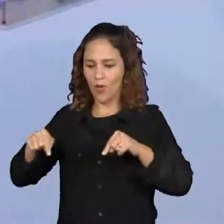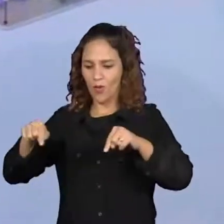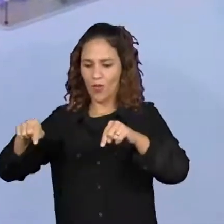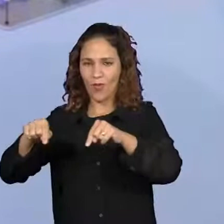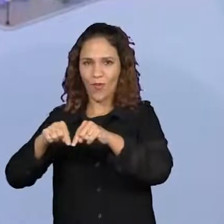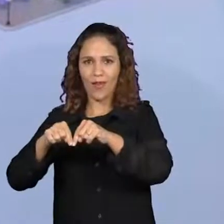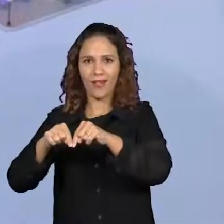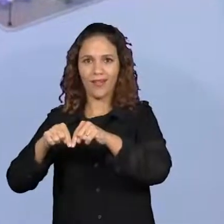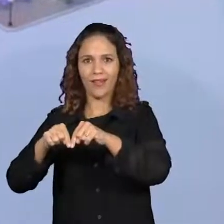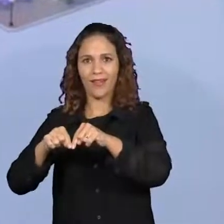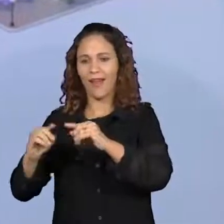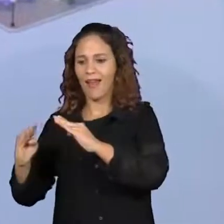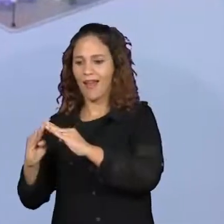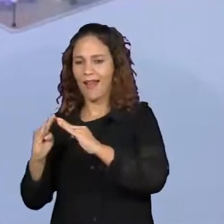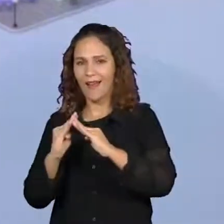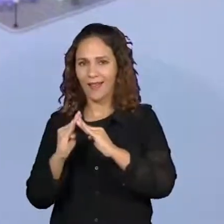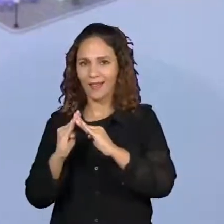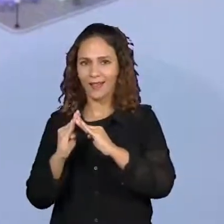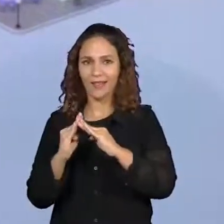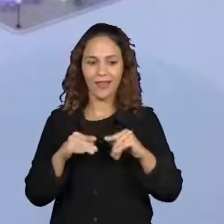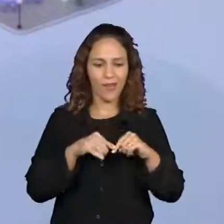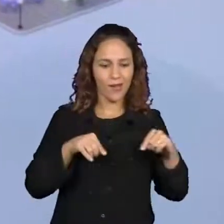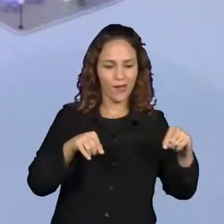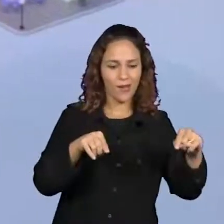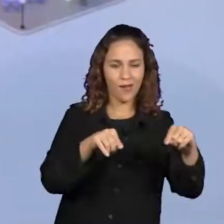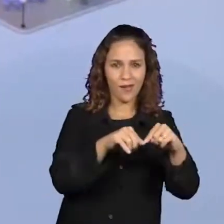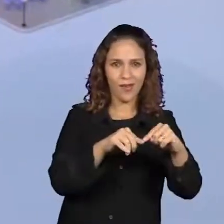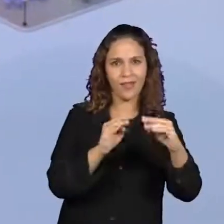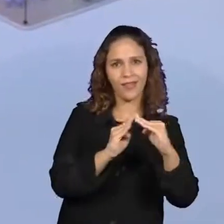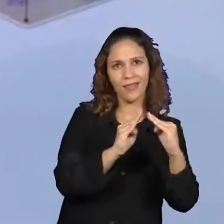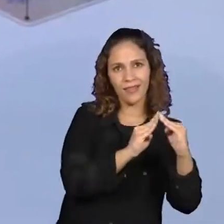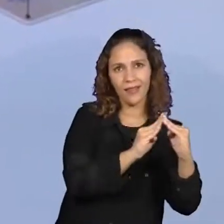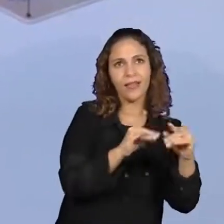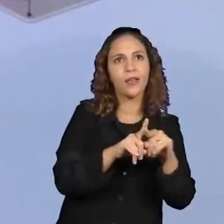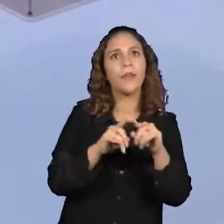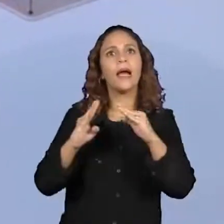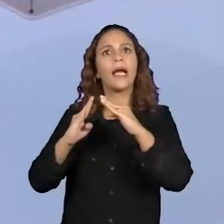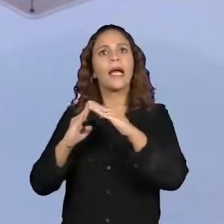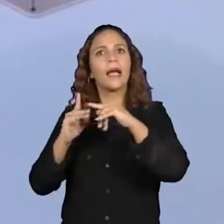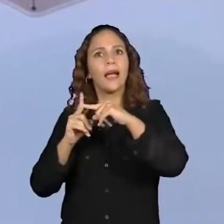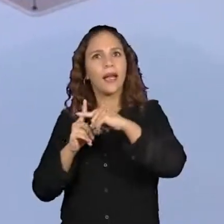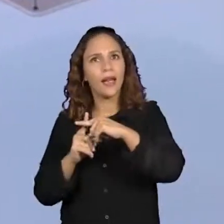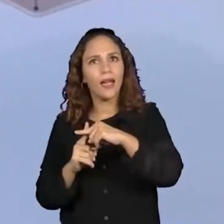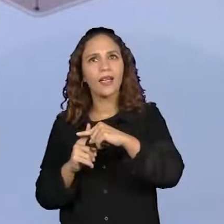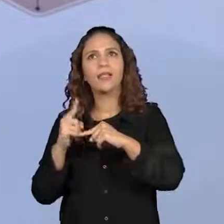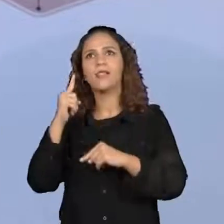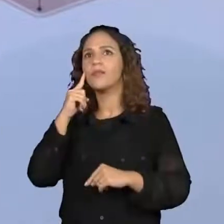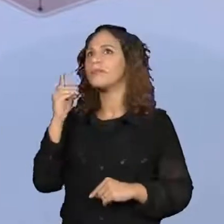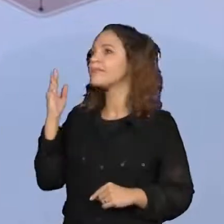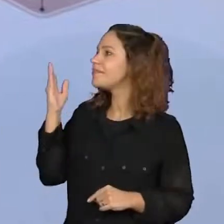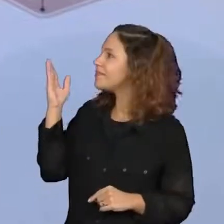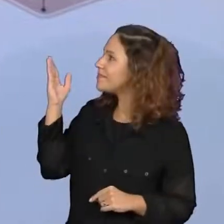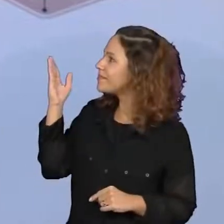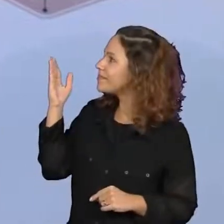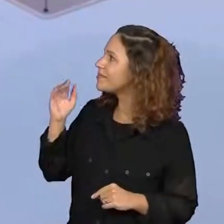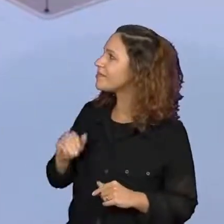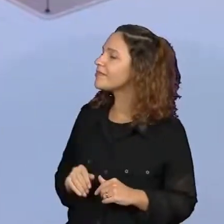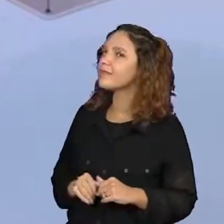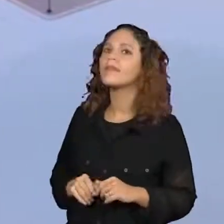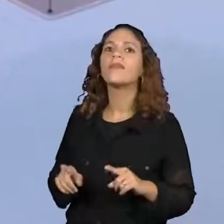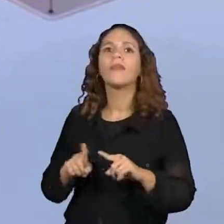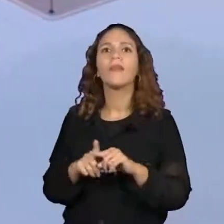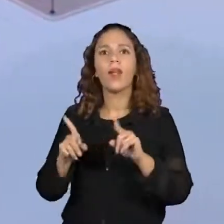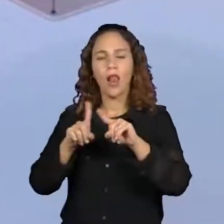Isso. Temos uma igreja, podemos ver aí pelo símbolo da cruz. Temos uma